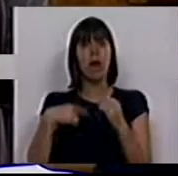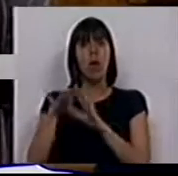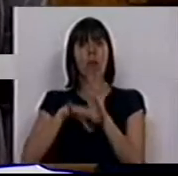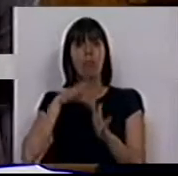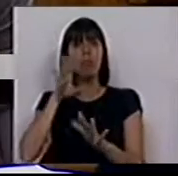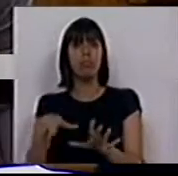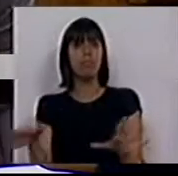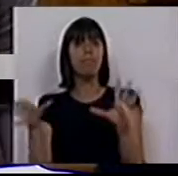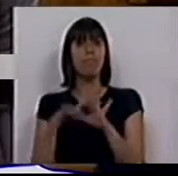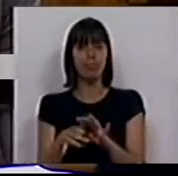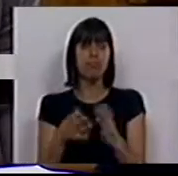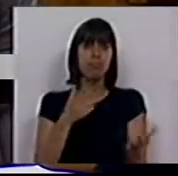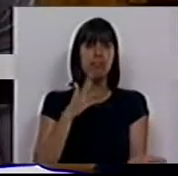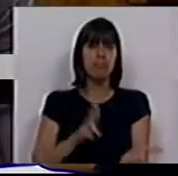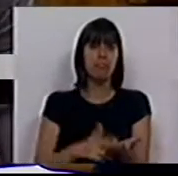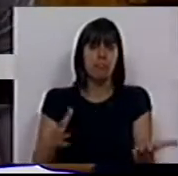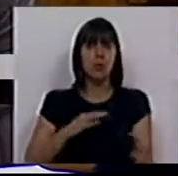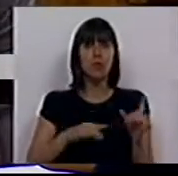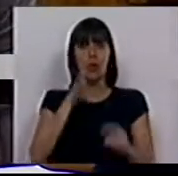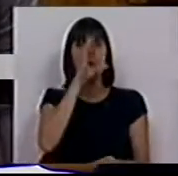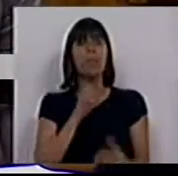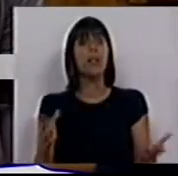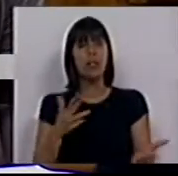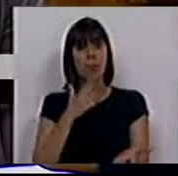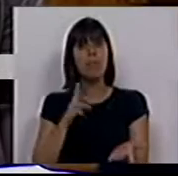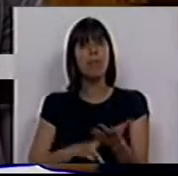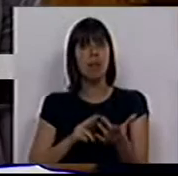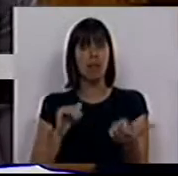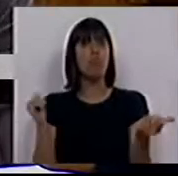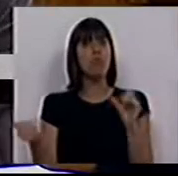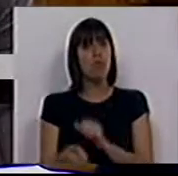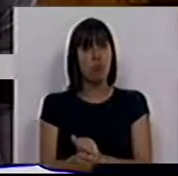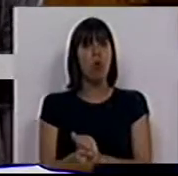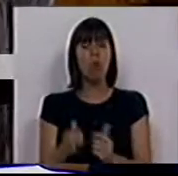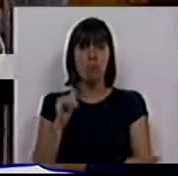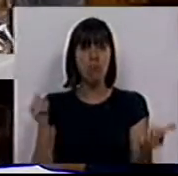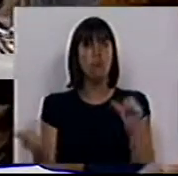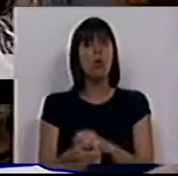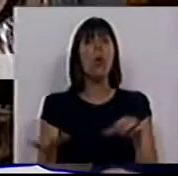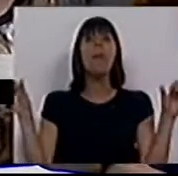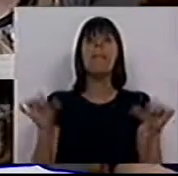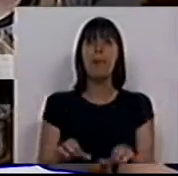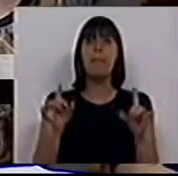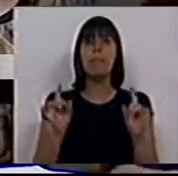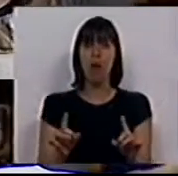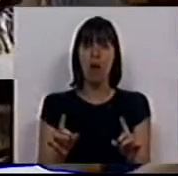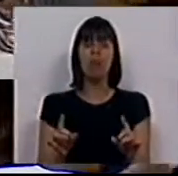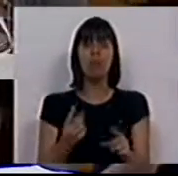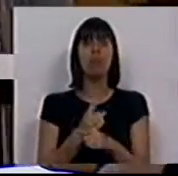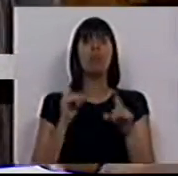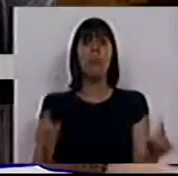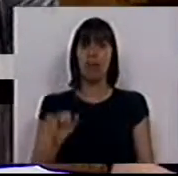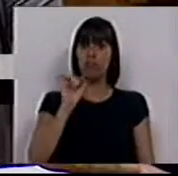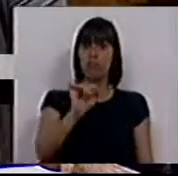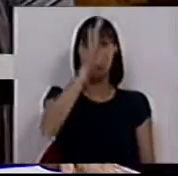precariedade de desrespeito. É verdade, Sr. Ministro, a realidade mudou e mudou para pior, porque